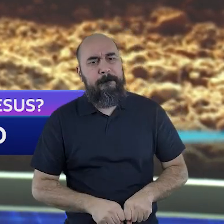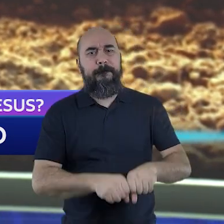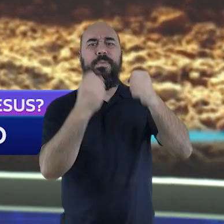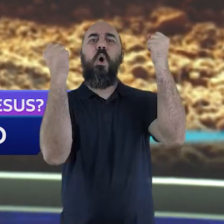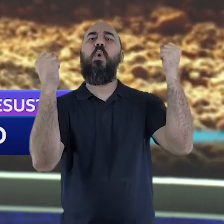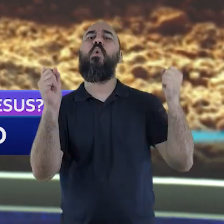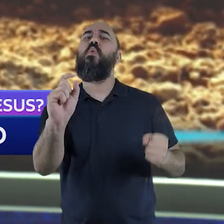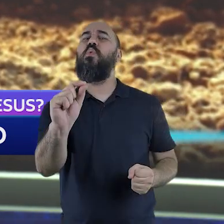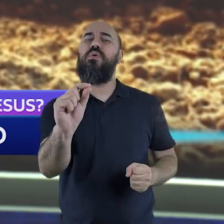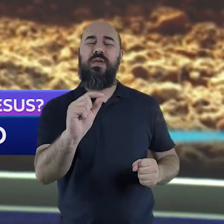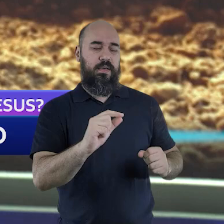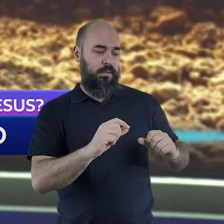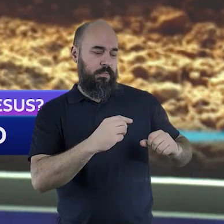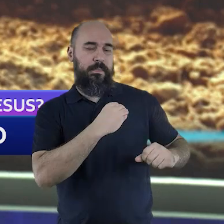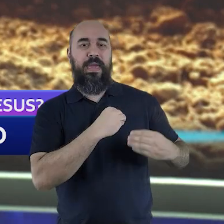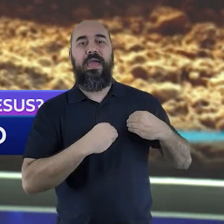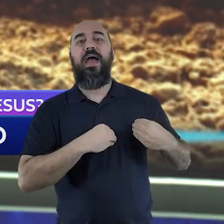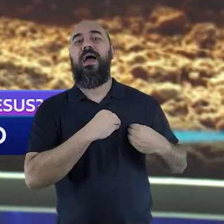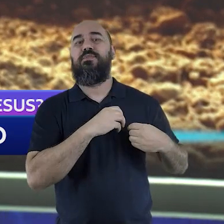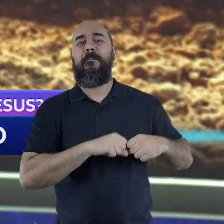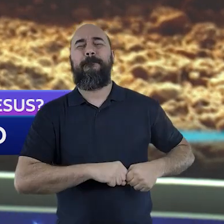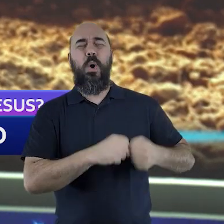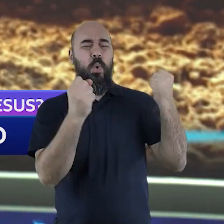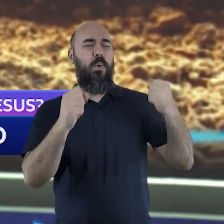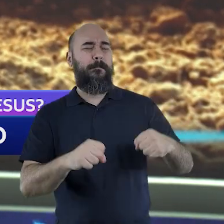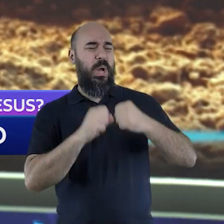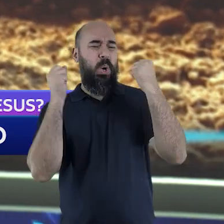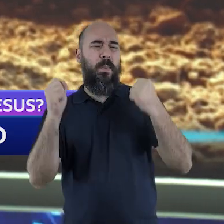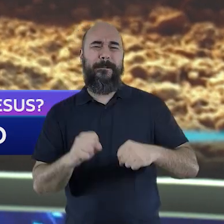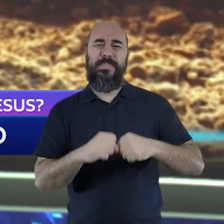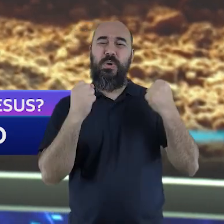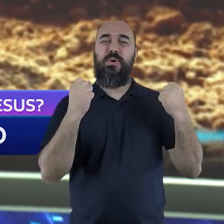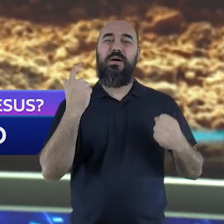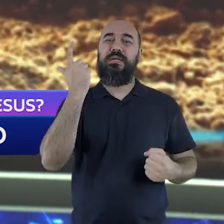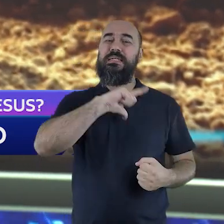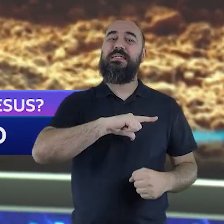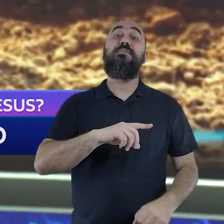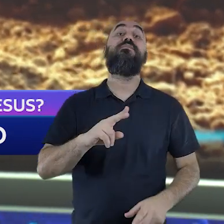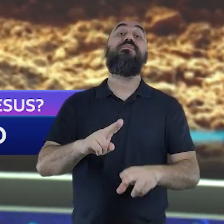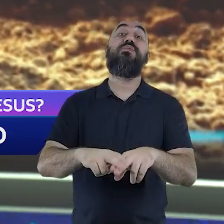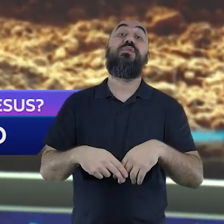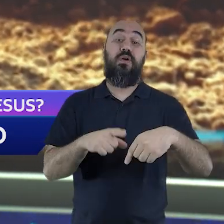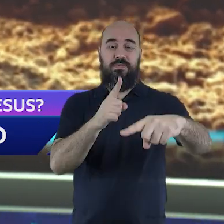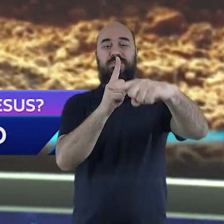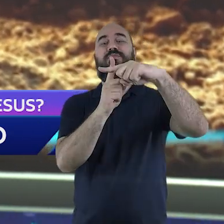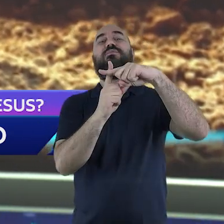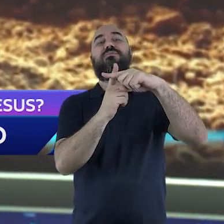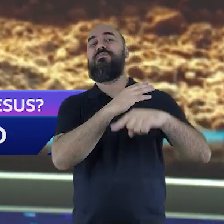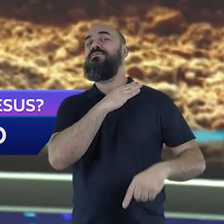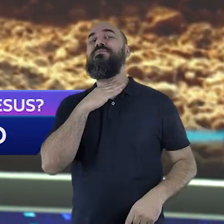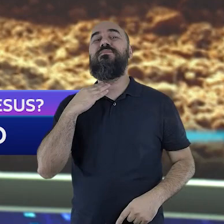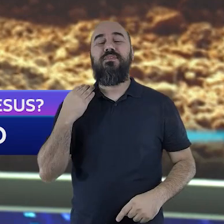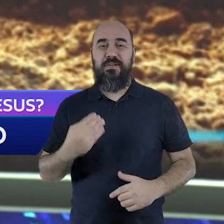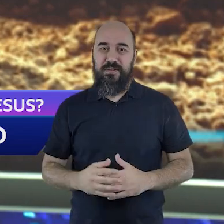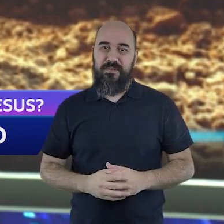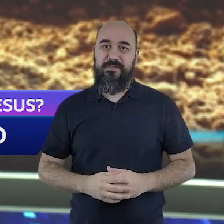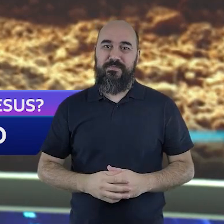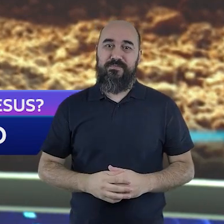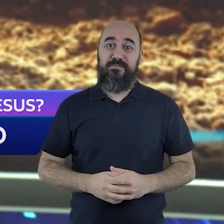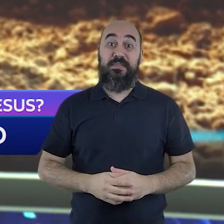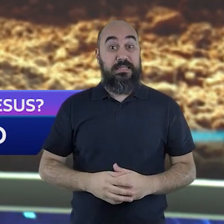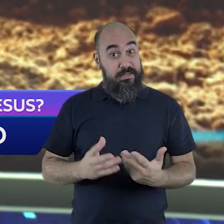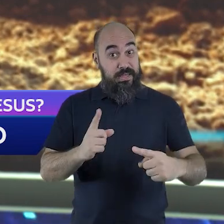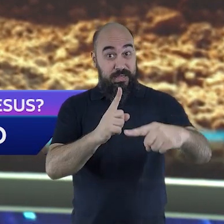todas as barreiras que os seres humanos levantam entre si porque a cruz ultrapassa qualquer identidade